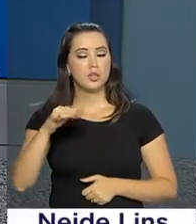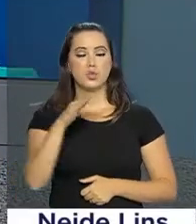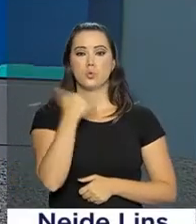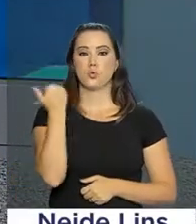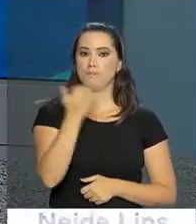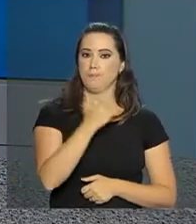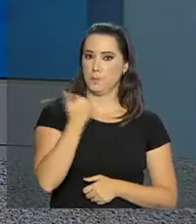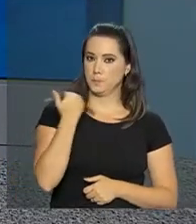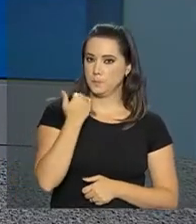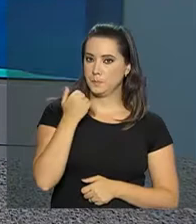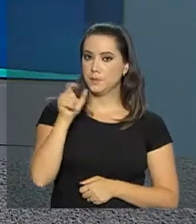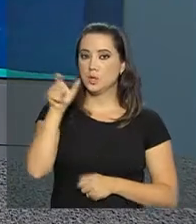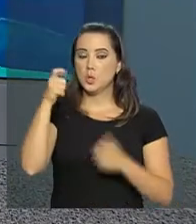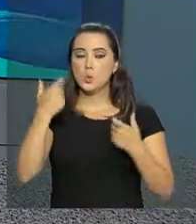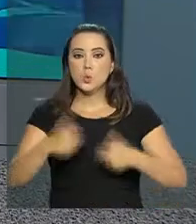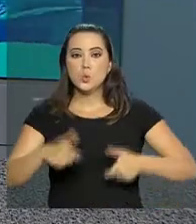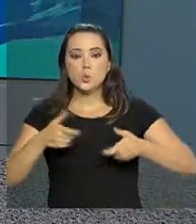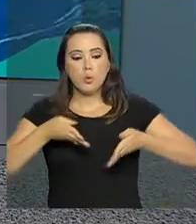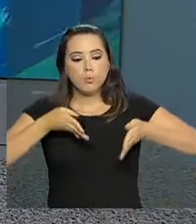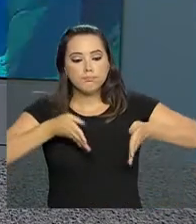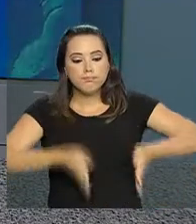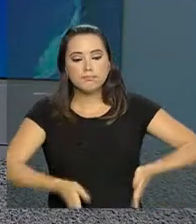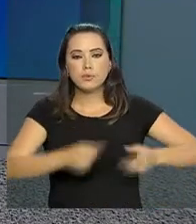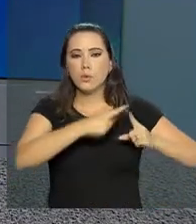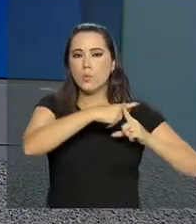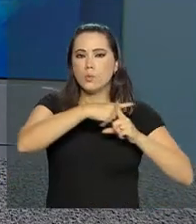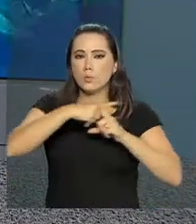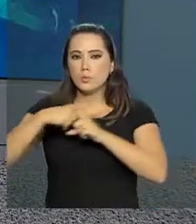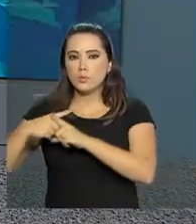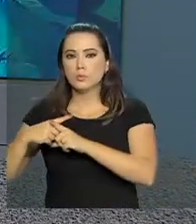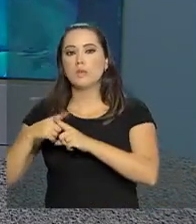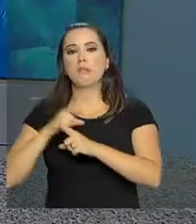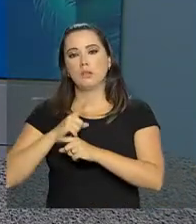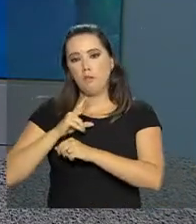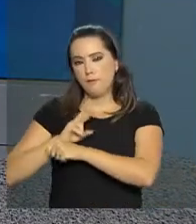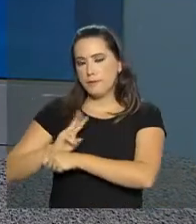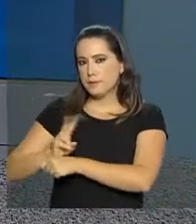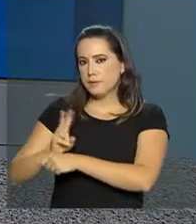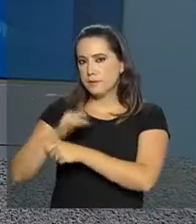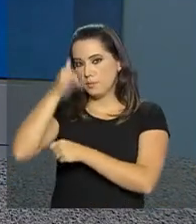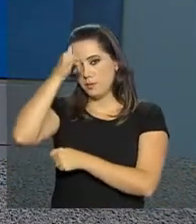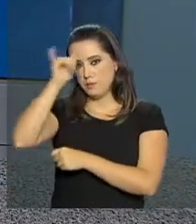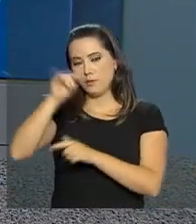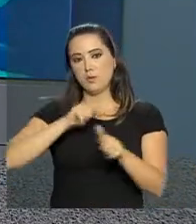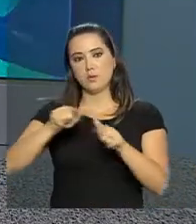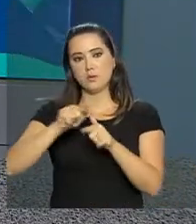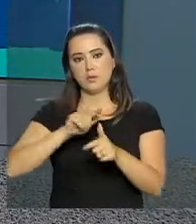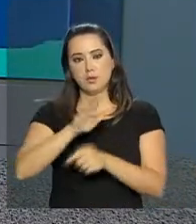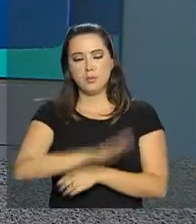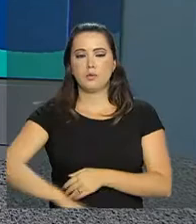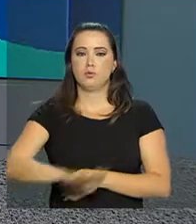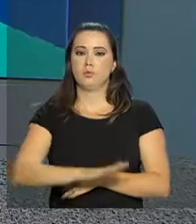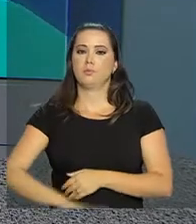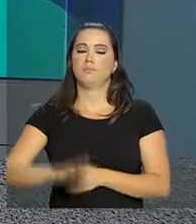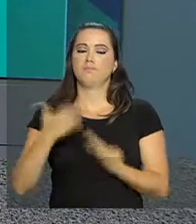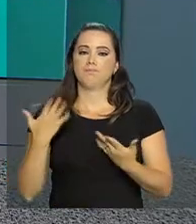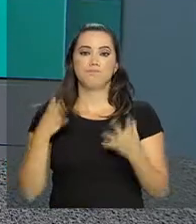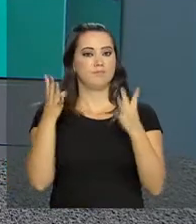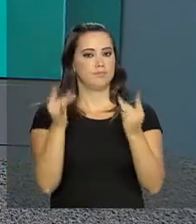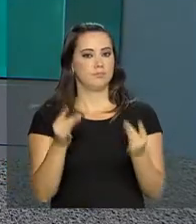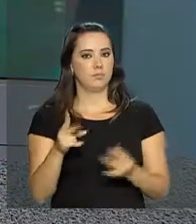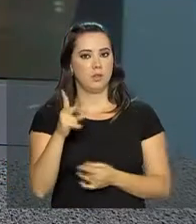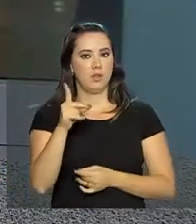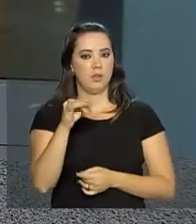finados e os cemitérios de todo o país vão ser alvo de fiscalização contra o trabalho infantil. Mais detalhes com a repórter